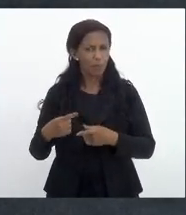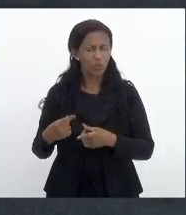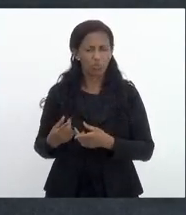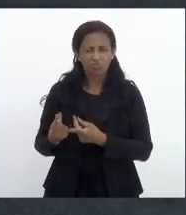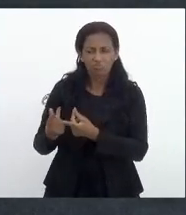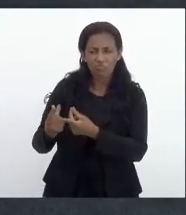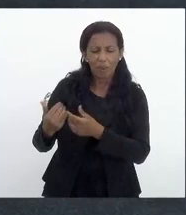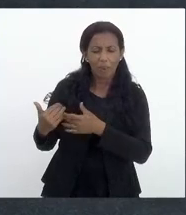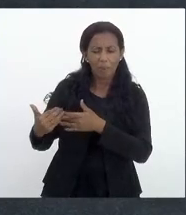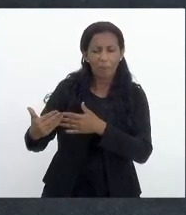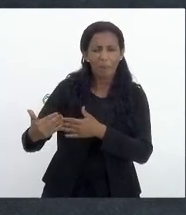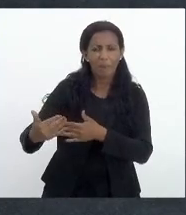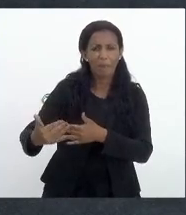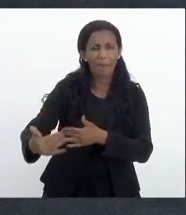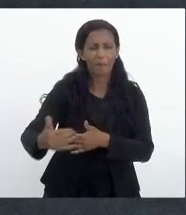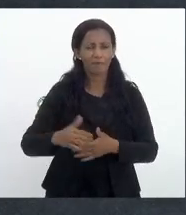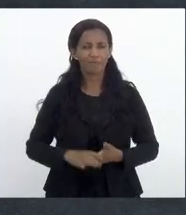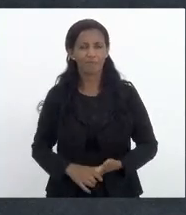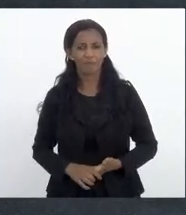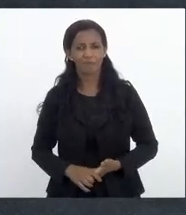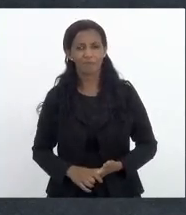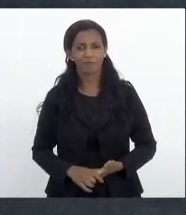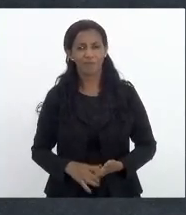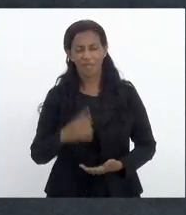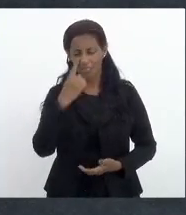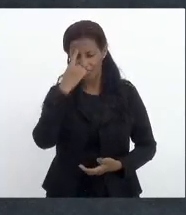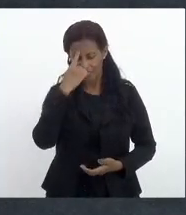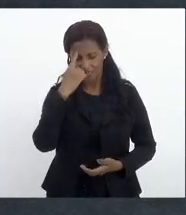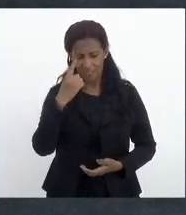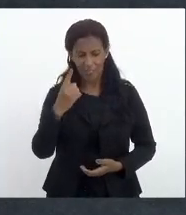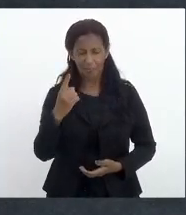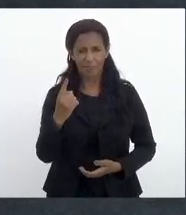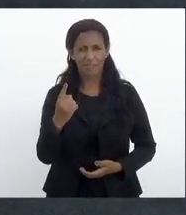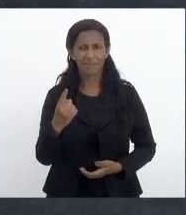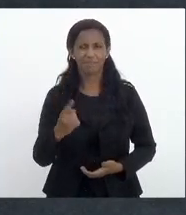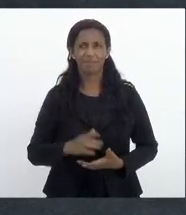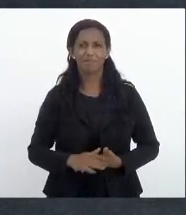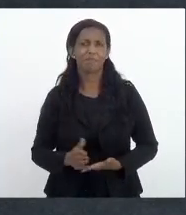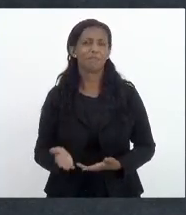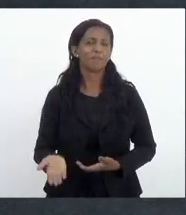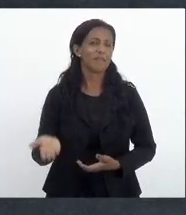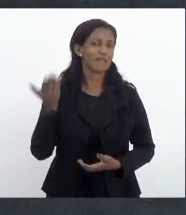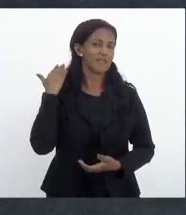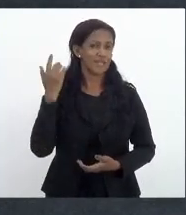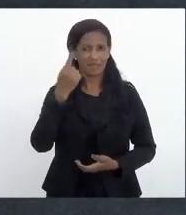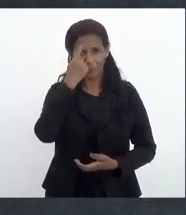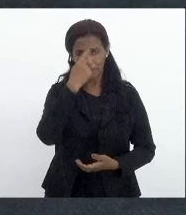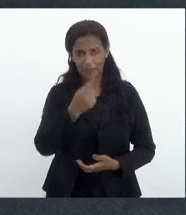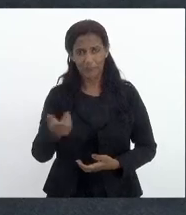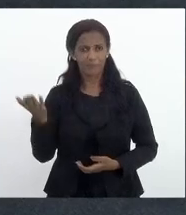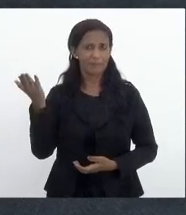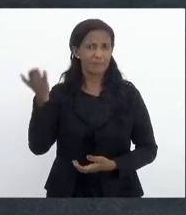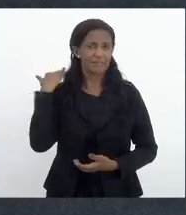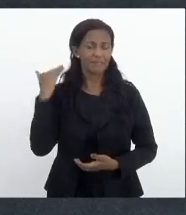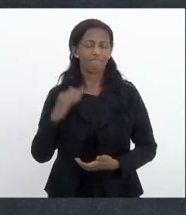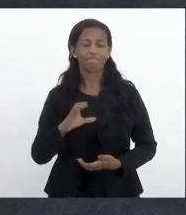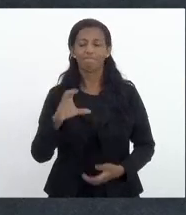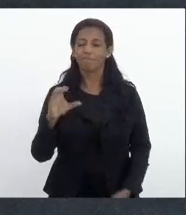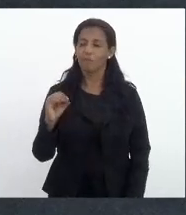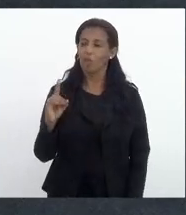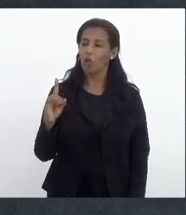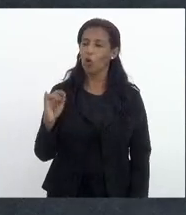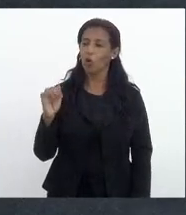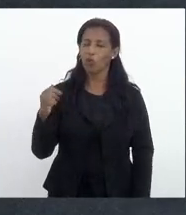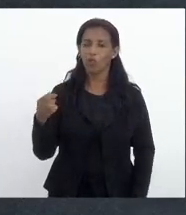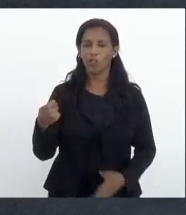tenebroso inverno a semana passada a Codim nos